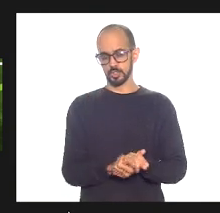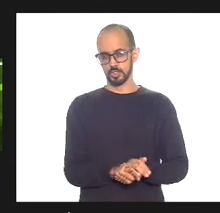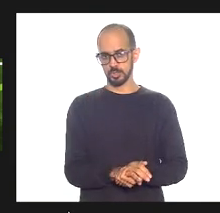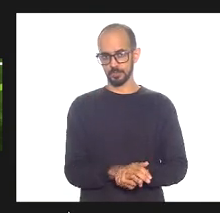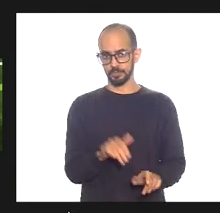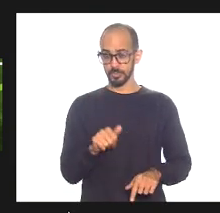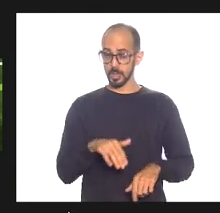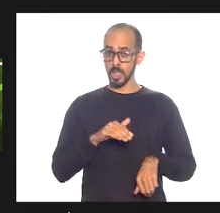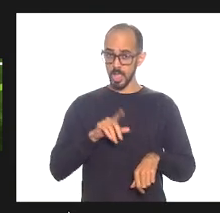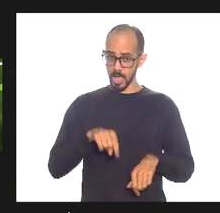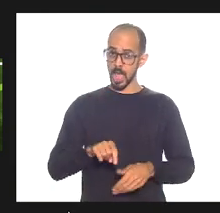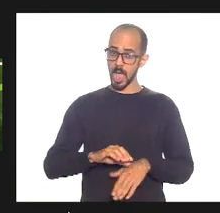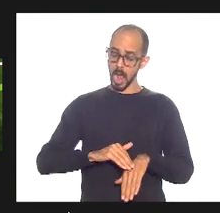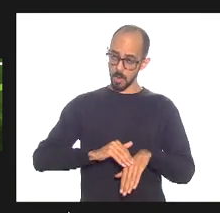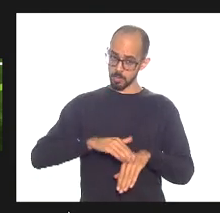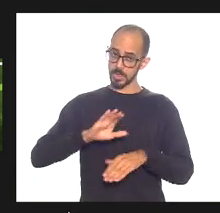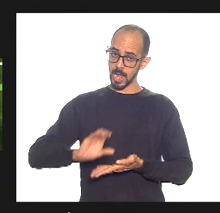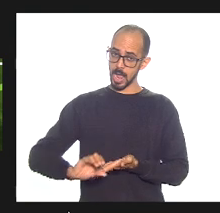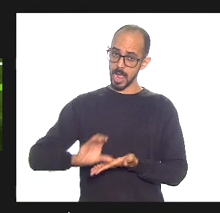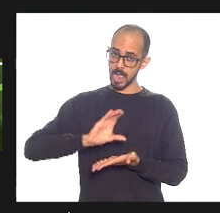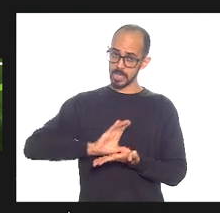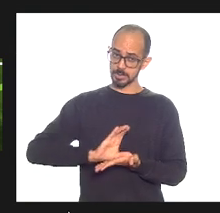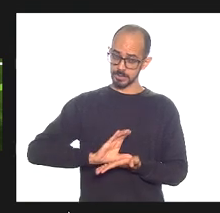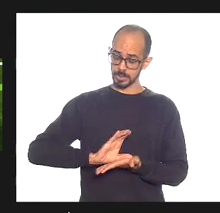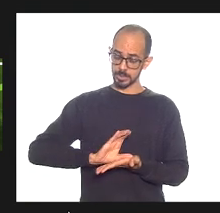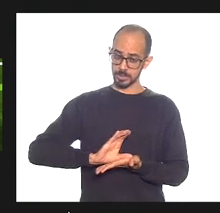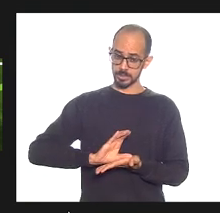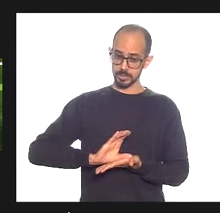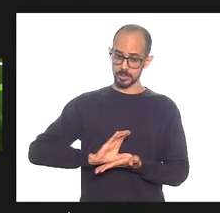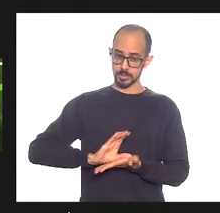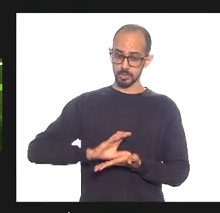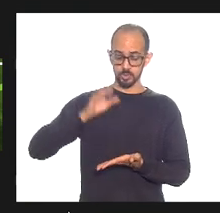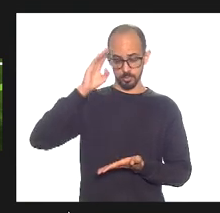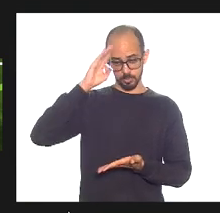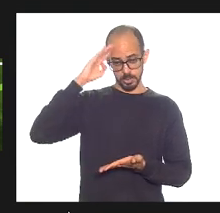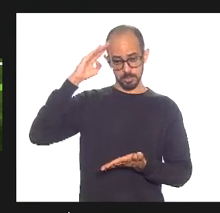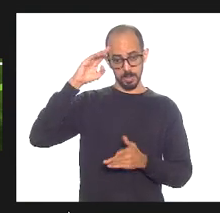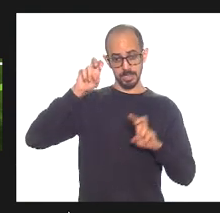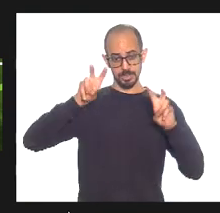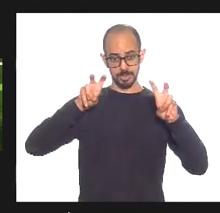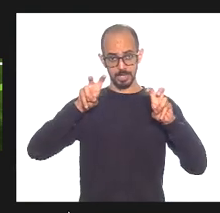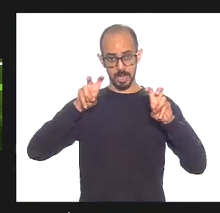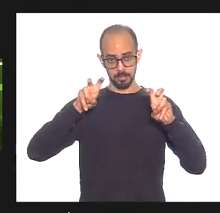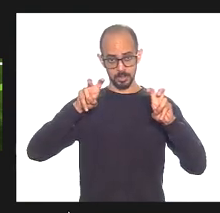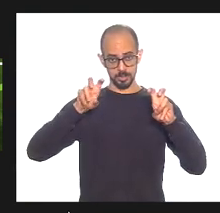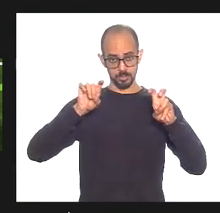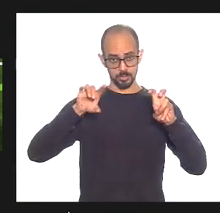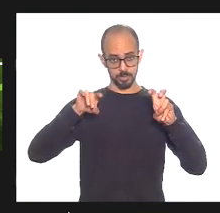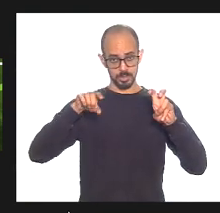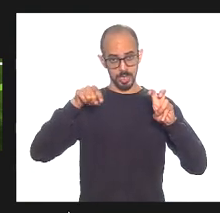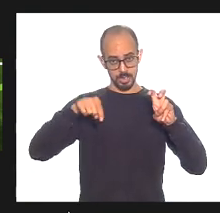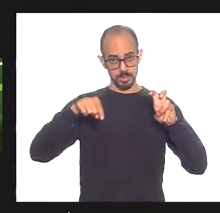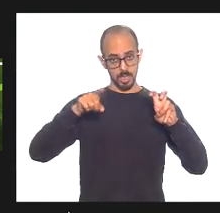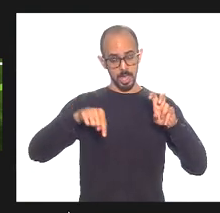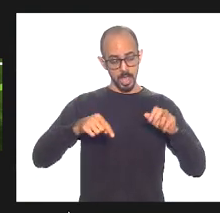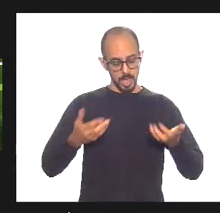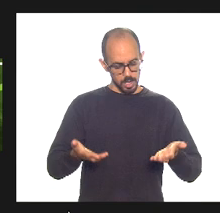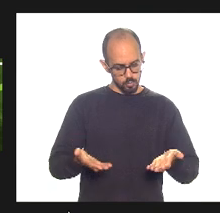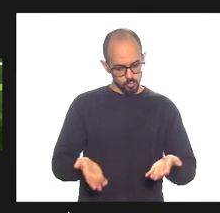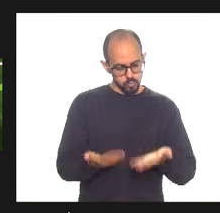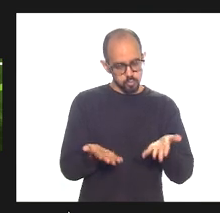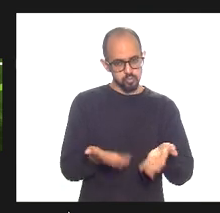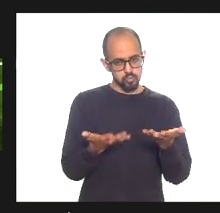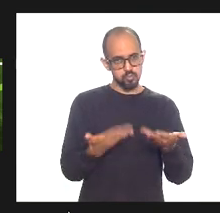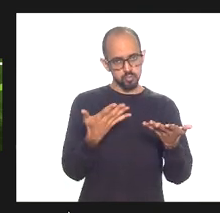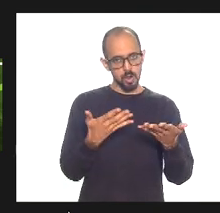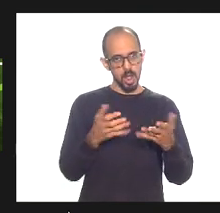do novo plano ou seja os principais temas tratados por esses especialistas é justamente alavancar as medidas para